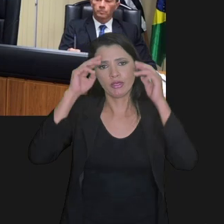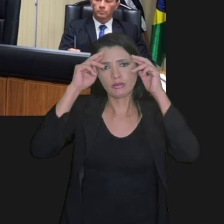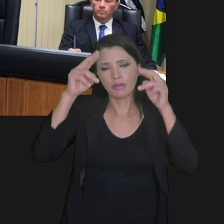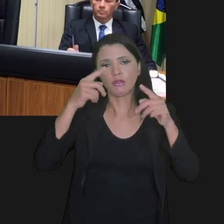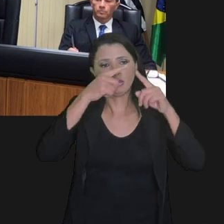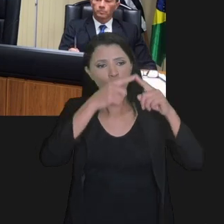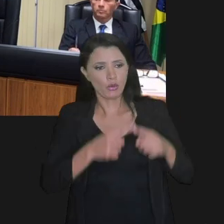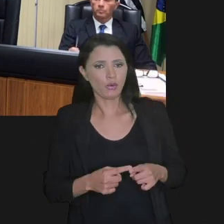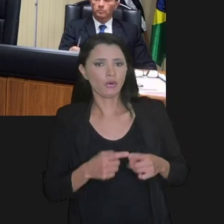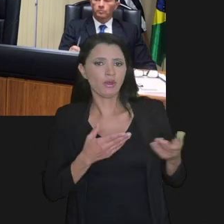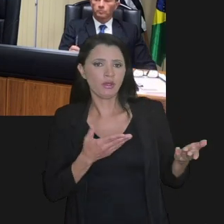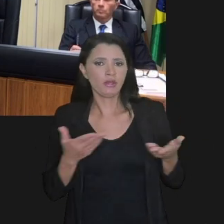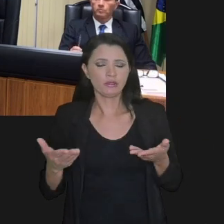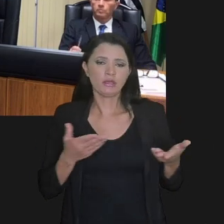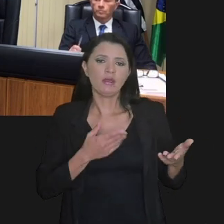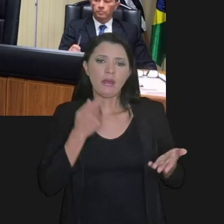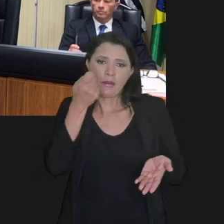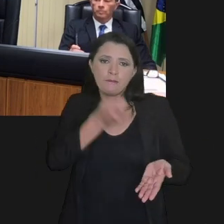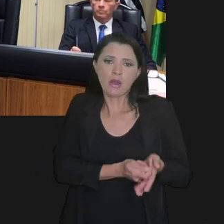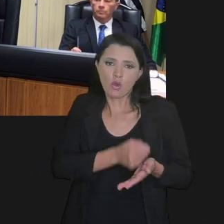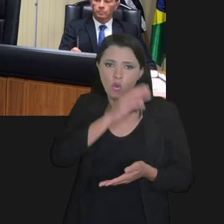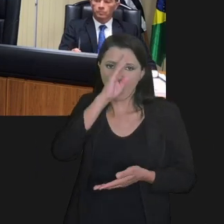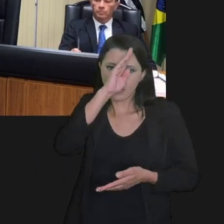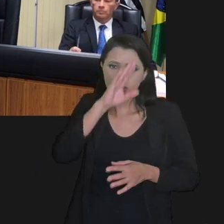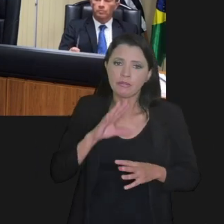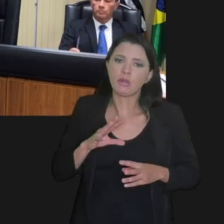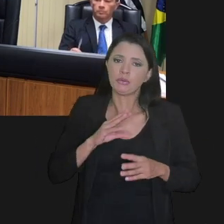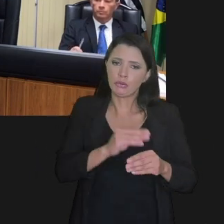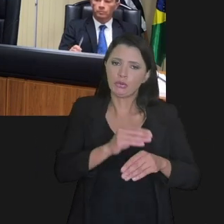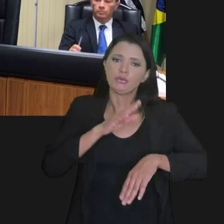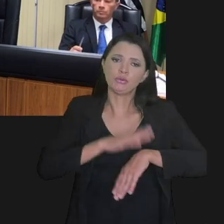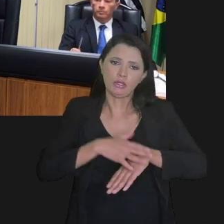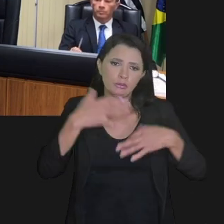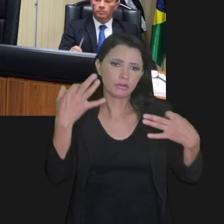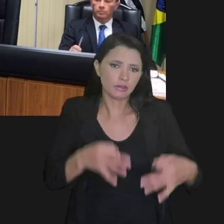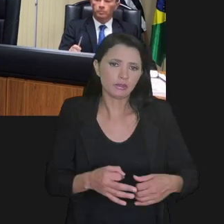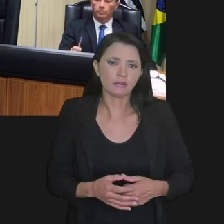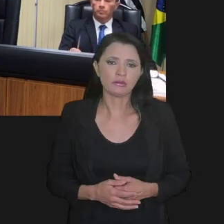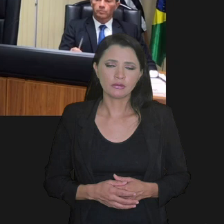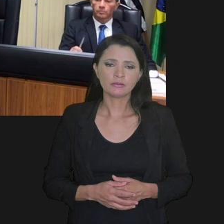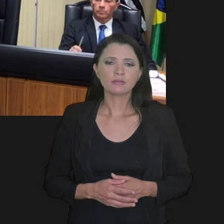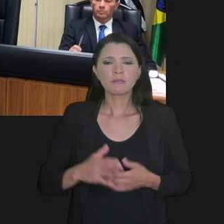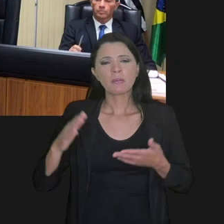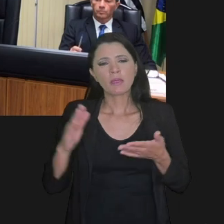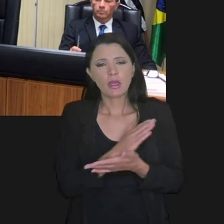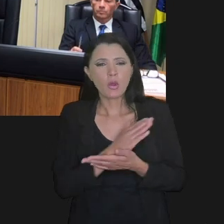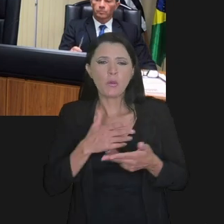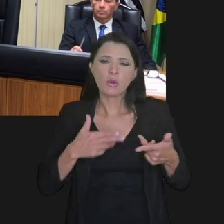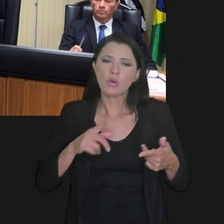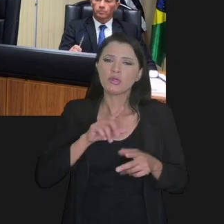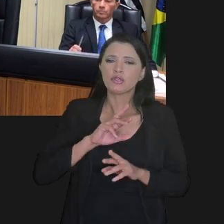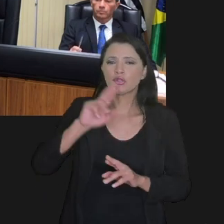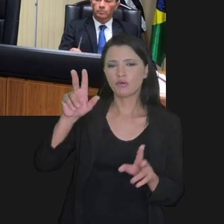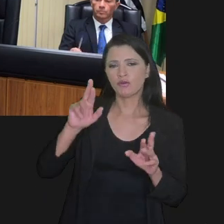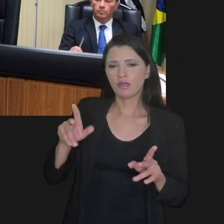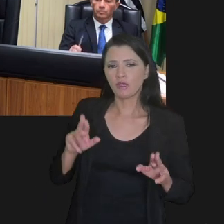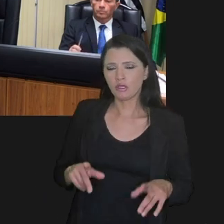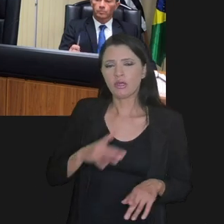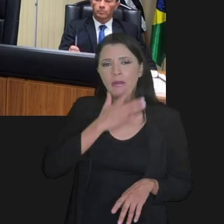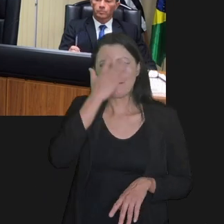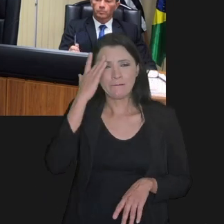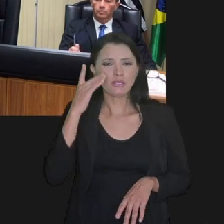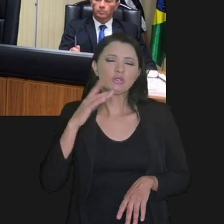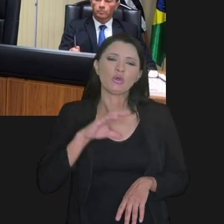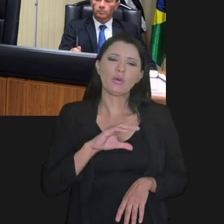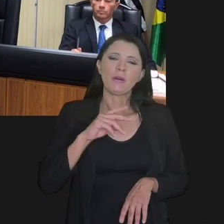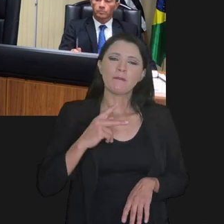muito óbvia de respeito à concorrência. O concorrente pagou o principal todo a tempo e modo. Algumas situações